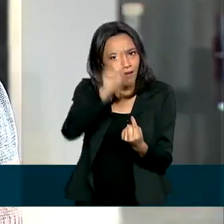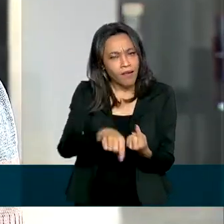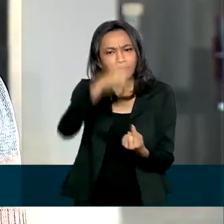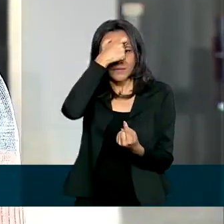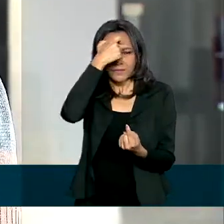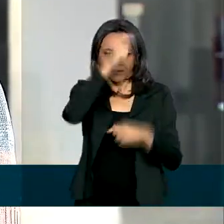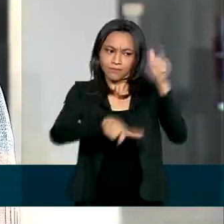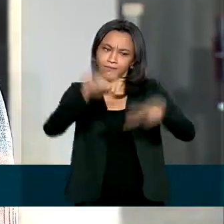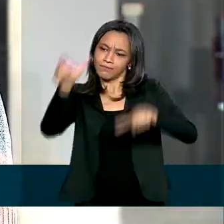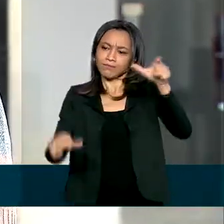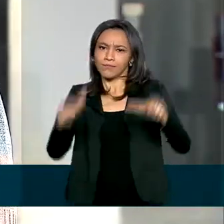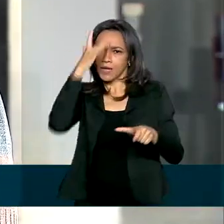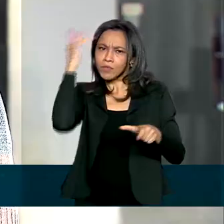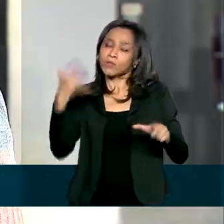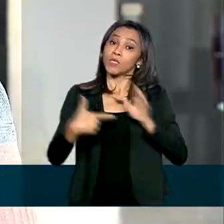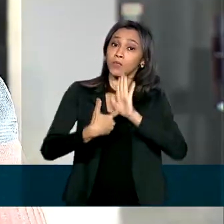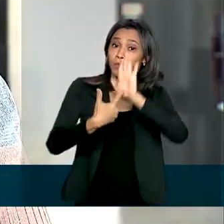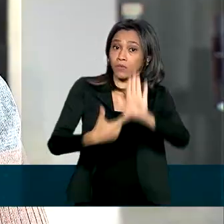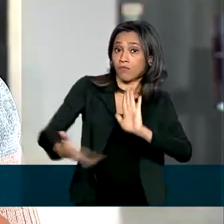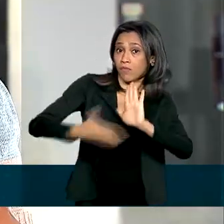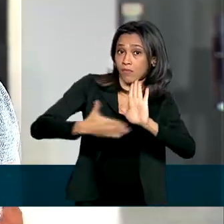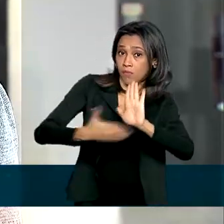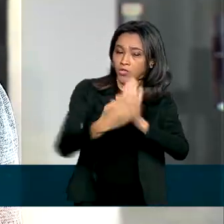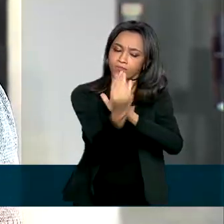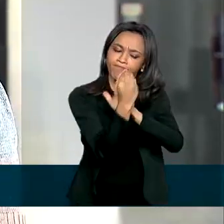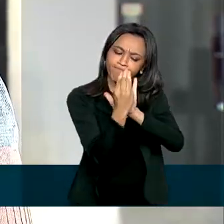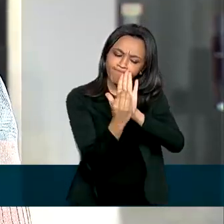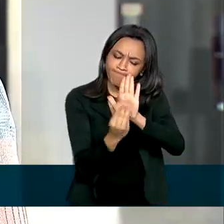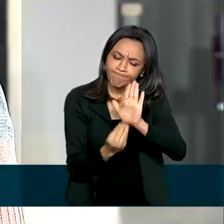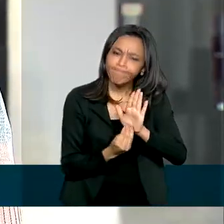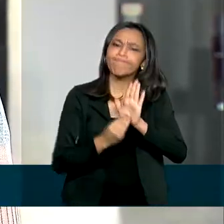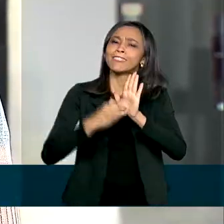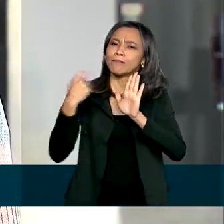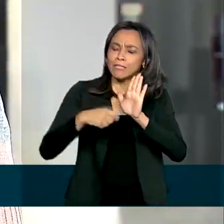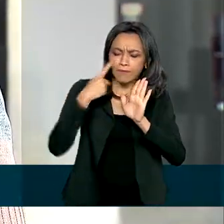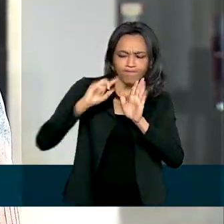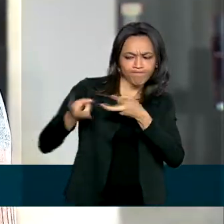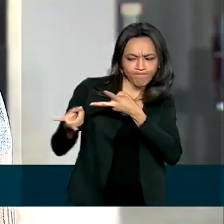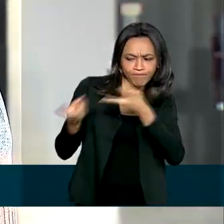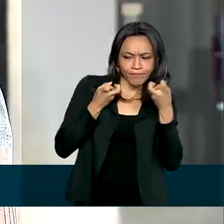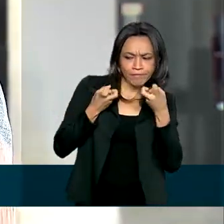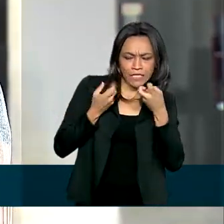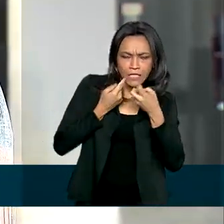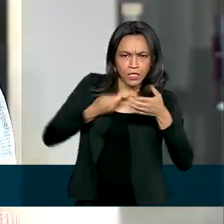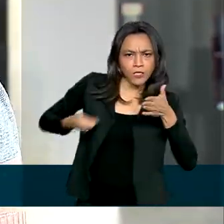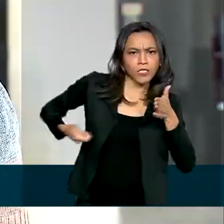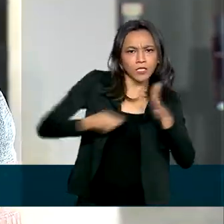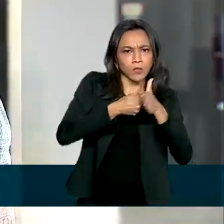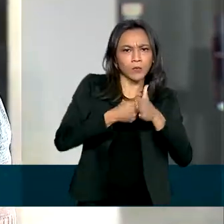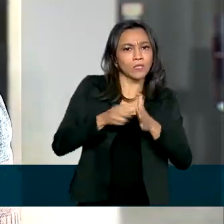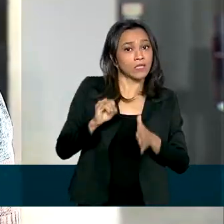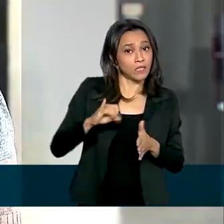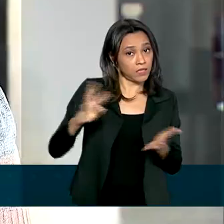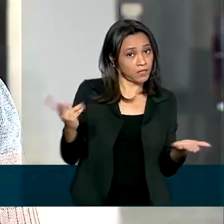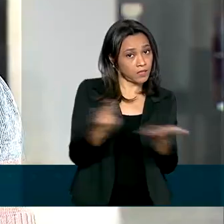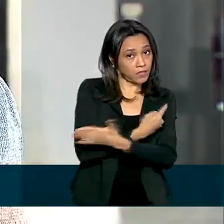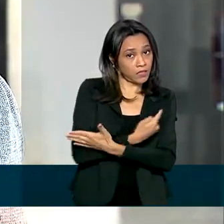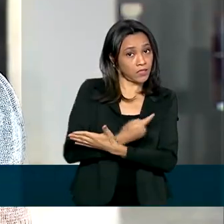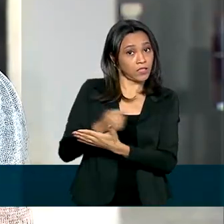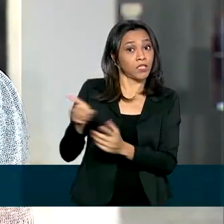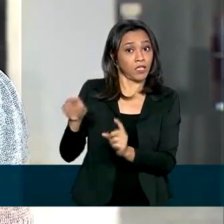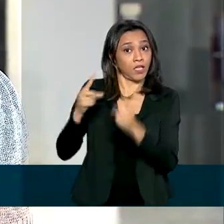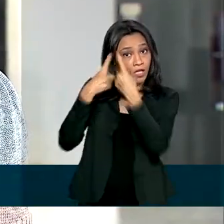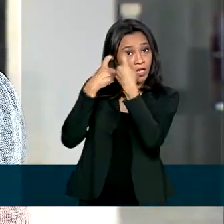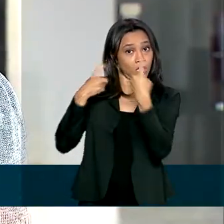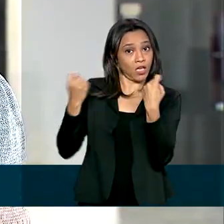população e apresentar medidas que devem ser adotadas na identificação e denúncia dos maus tratos. Além